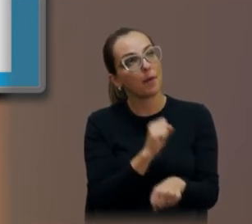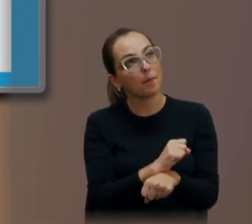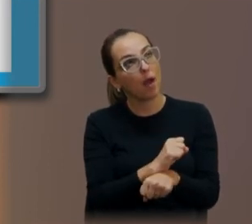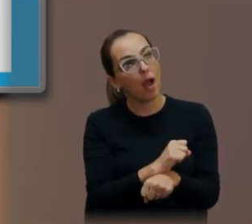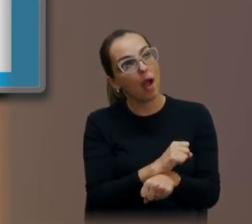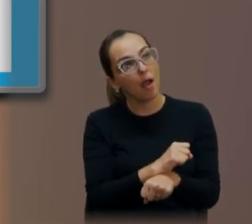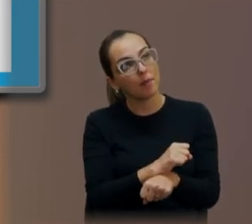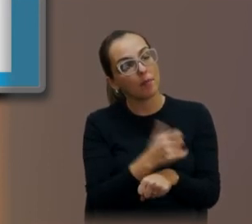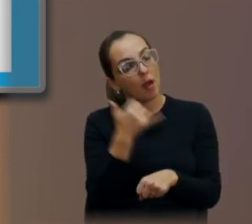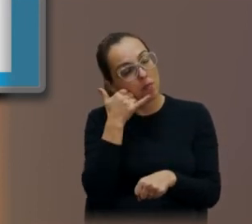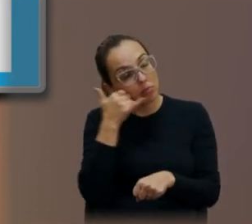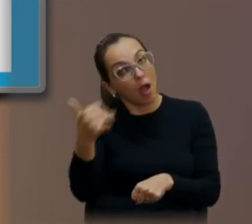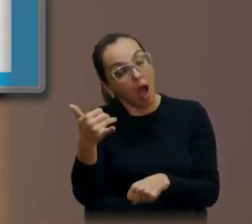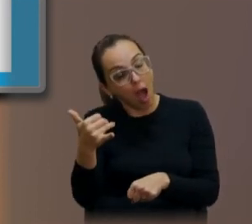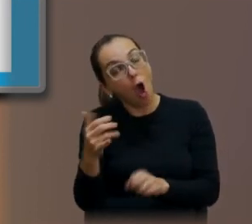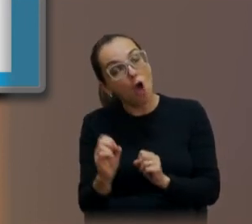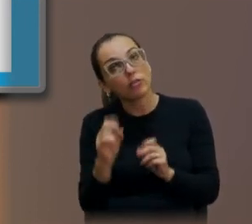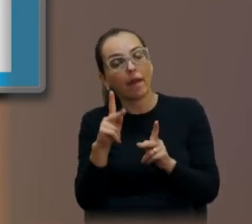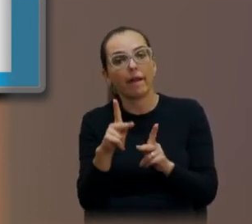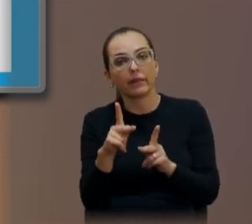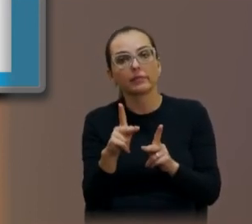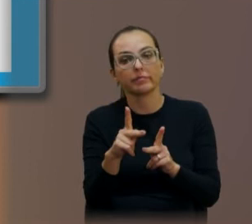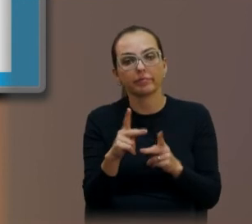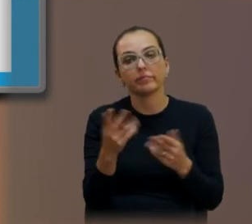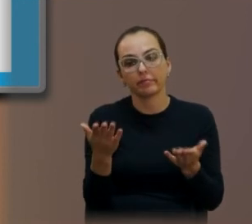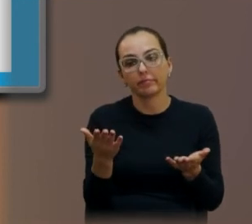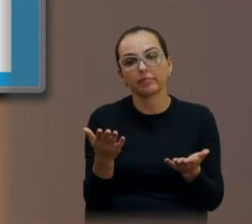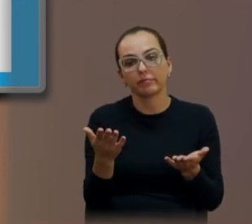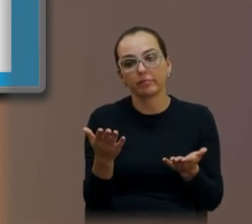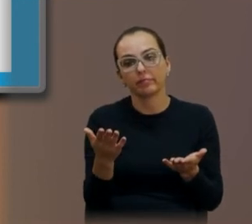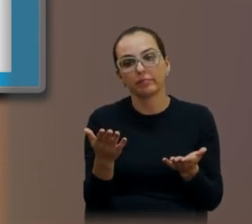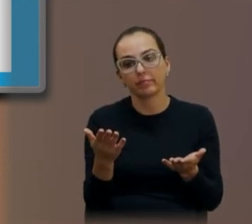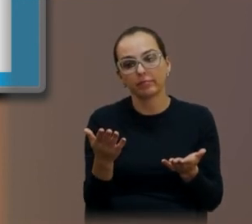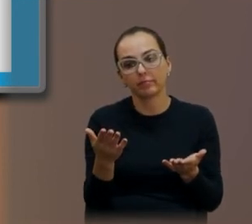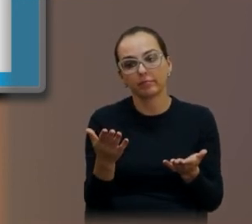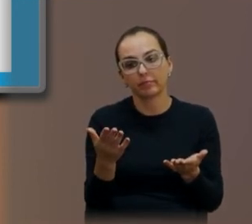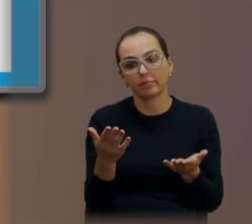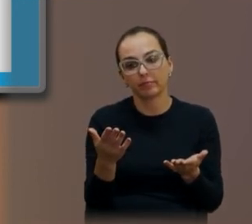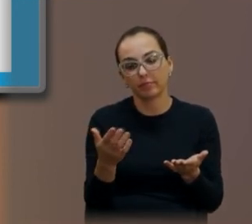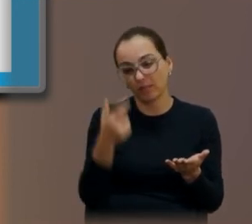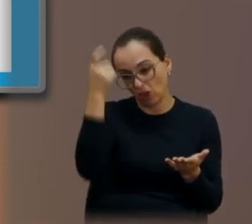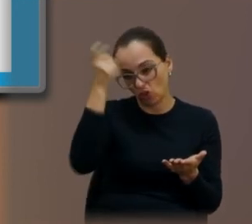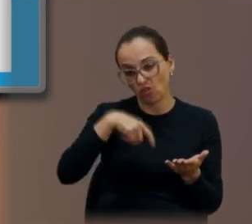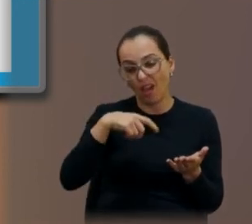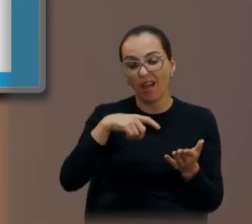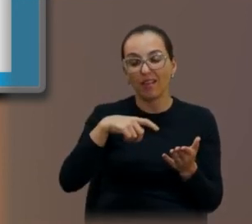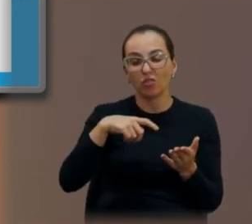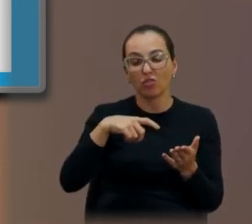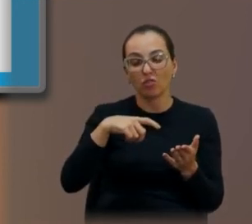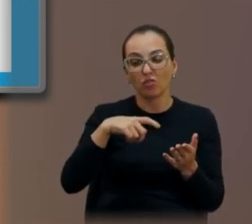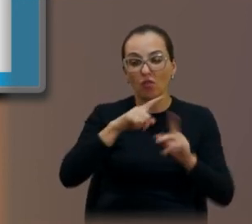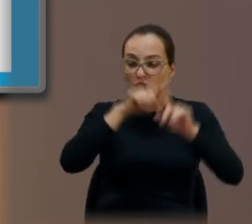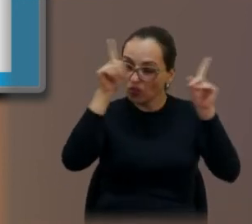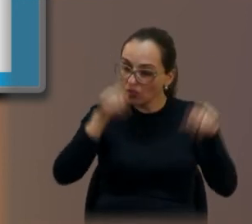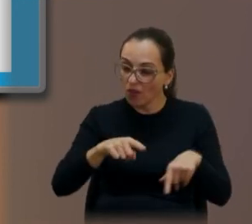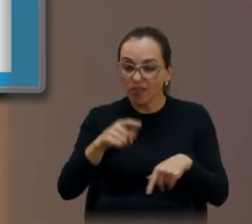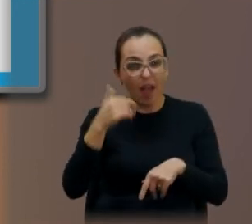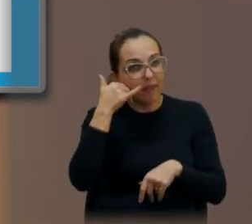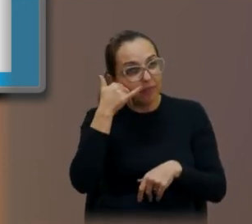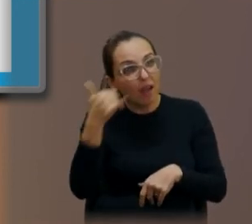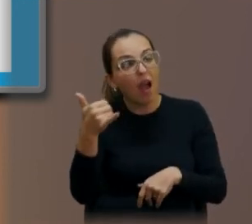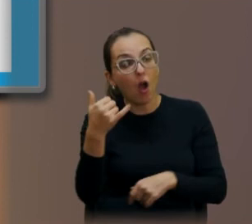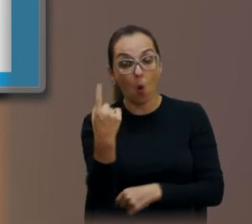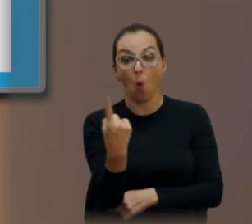tocando lá, chamaram, o outro atendeu, a mocinha atendeu, falou, nós só somos uma funcionária e toca o dia